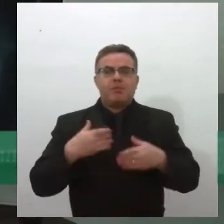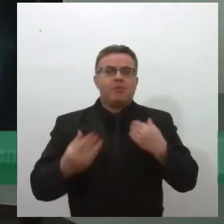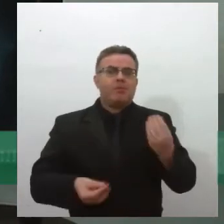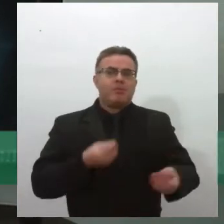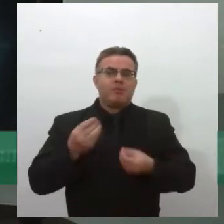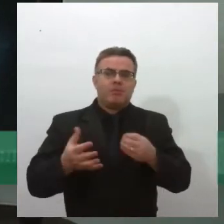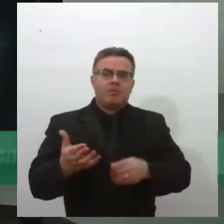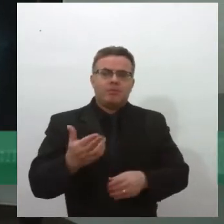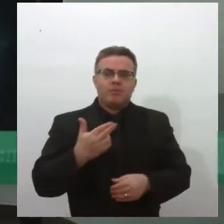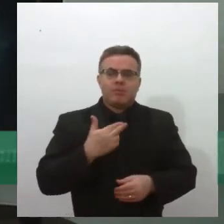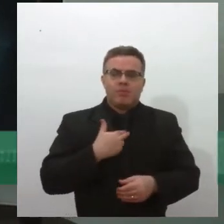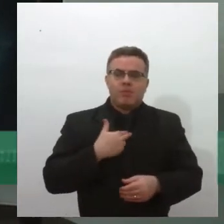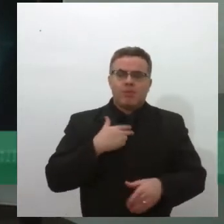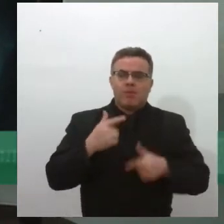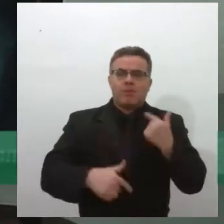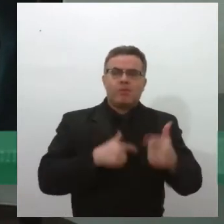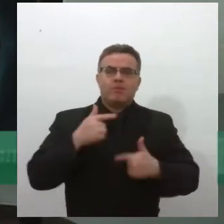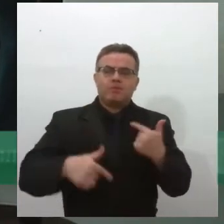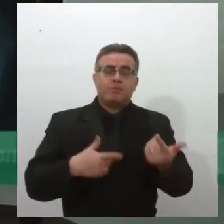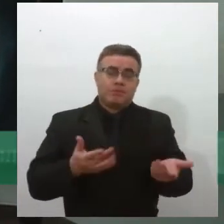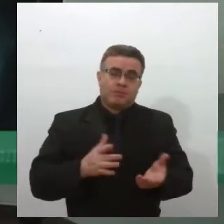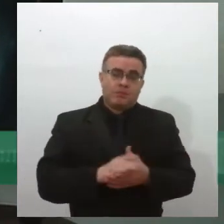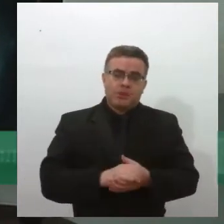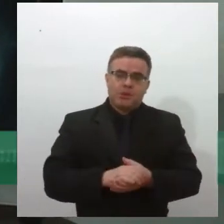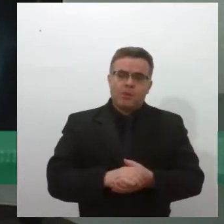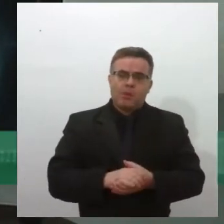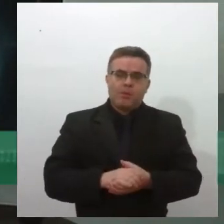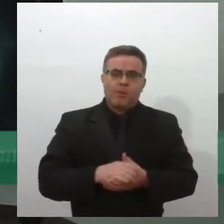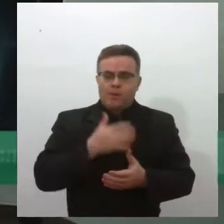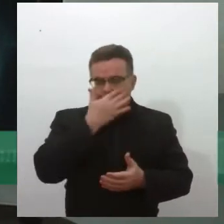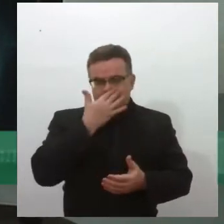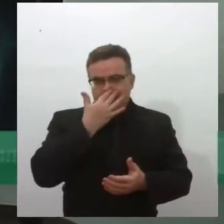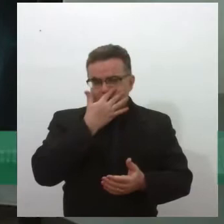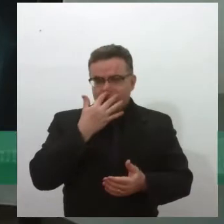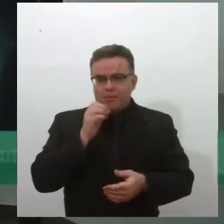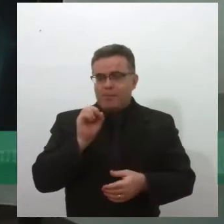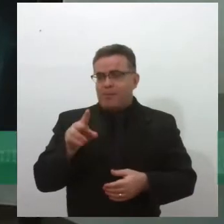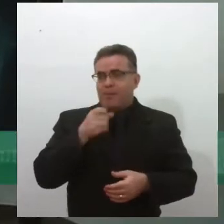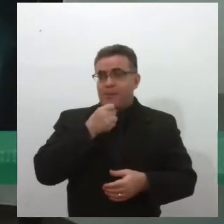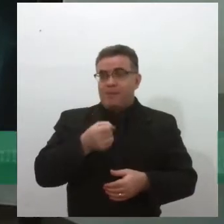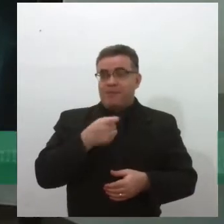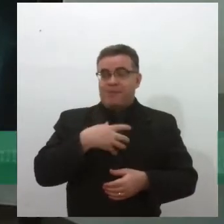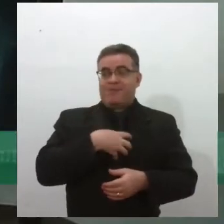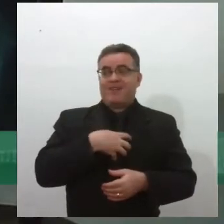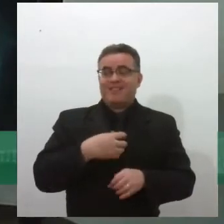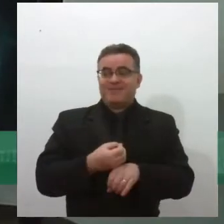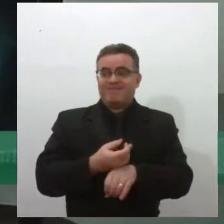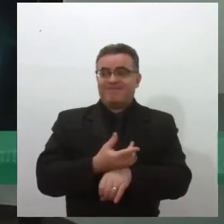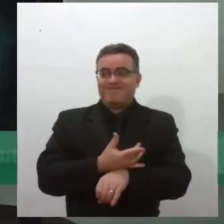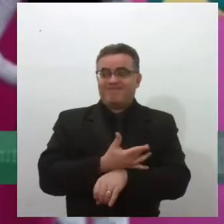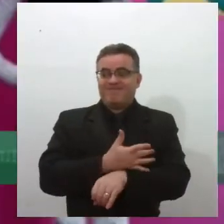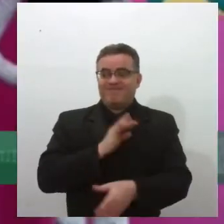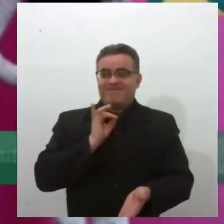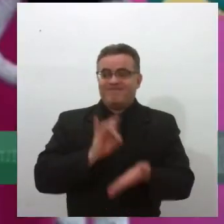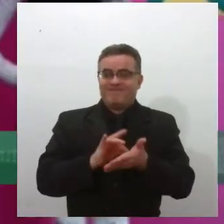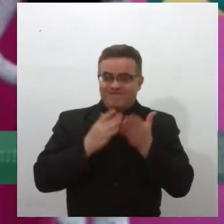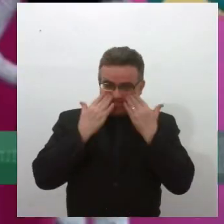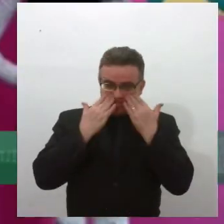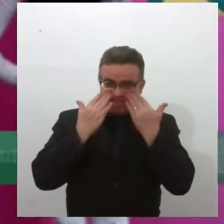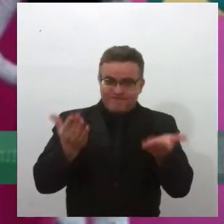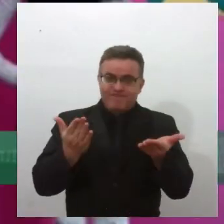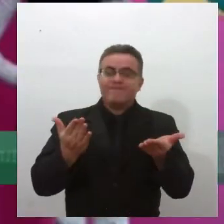agir, doutora Karen? É, o depoimento da Priscila é muito emocionante, muito real, que a gente